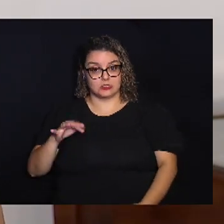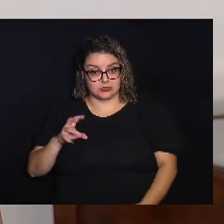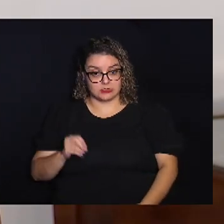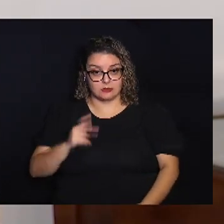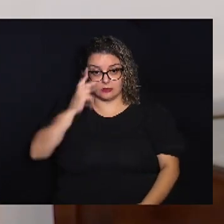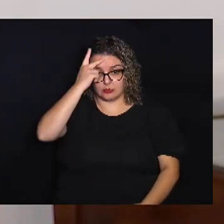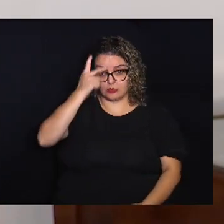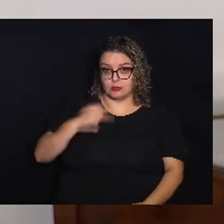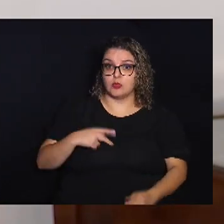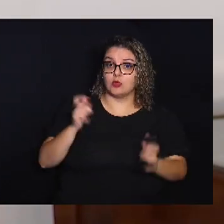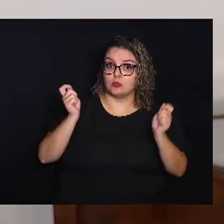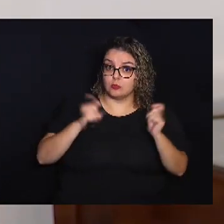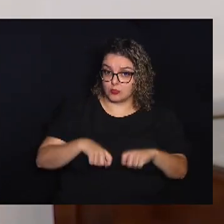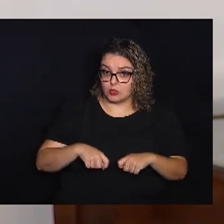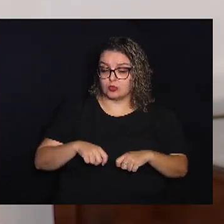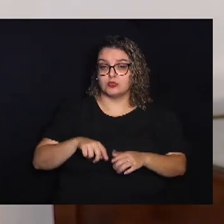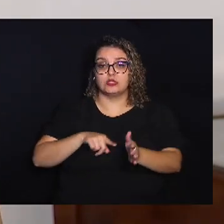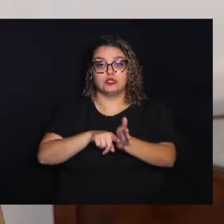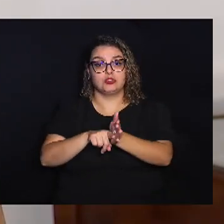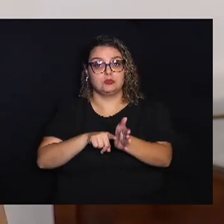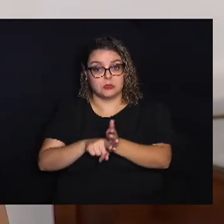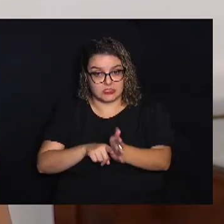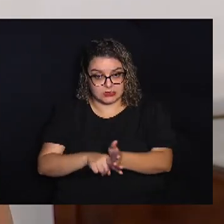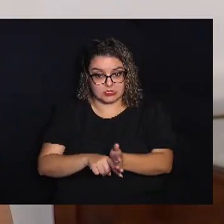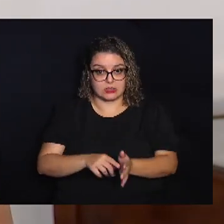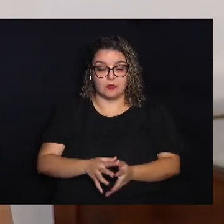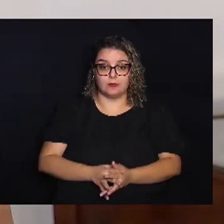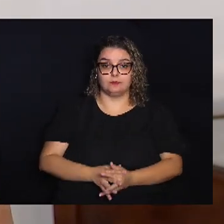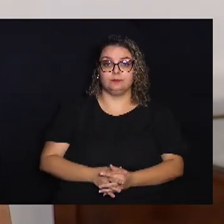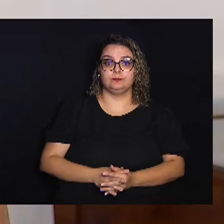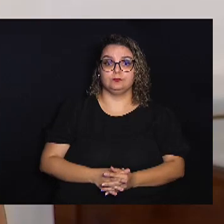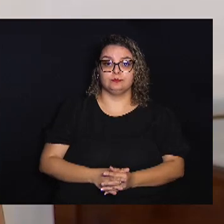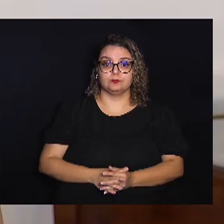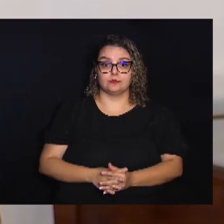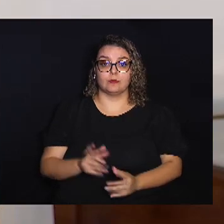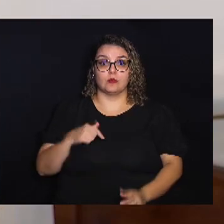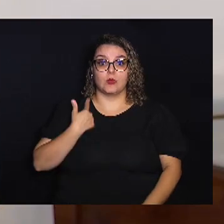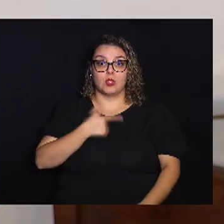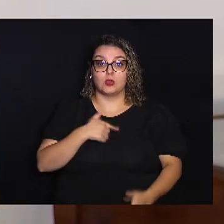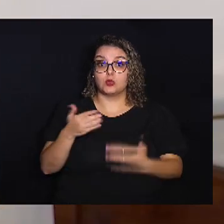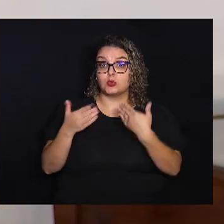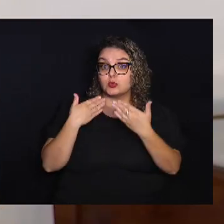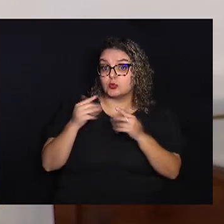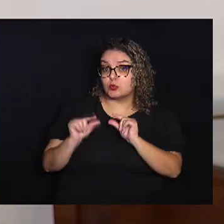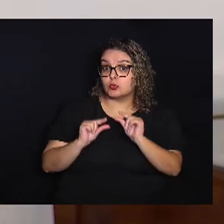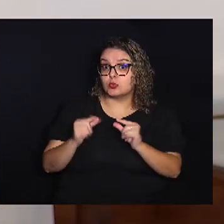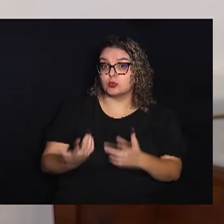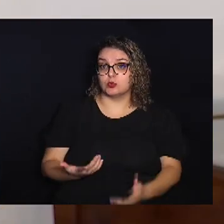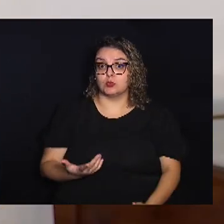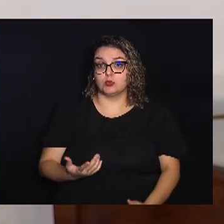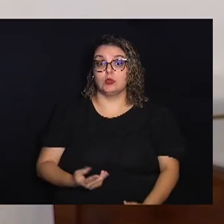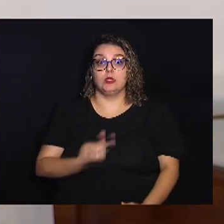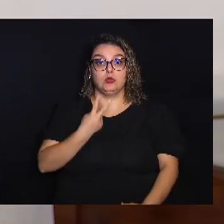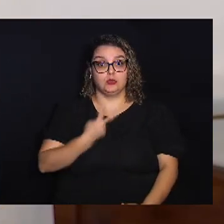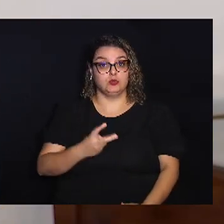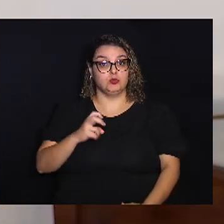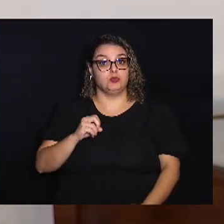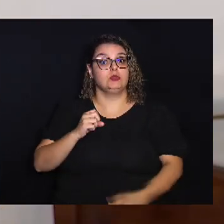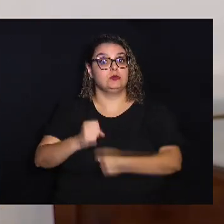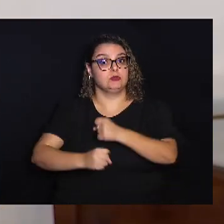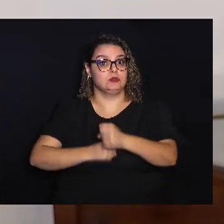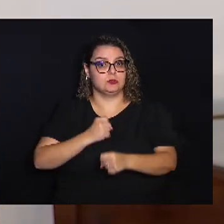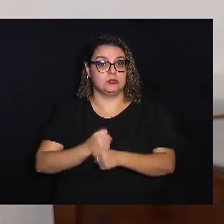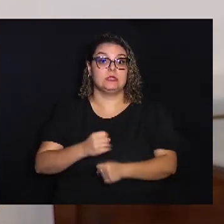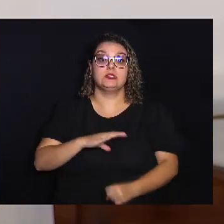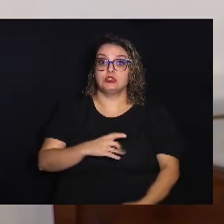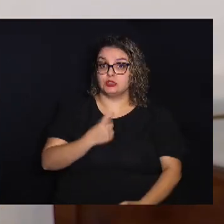os potenciais E pesquisa E a gente está conversando Um pouco sobre os 250 anos De